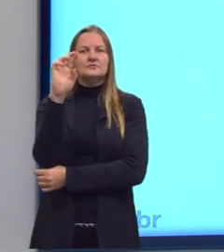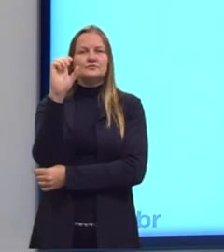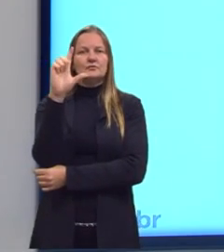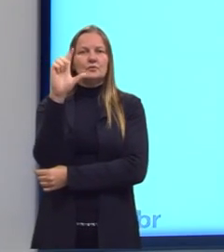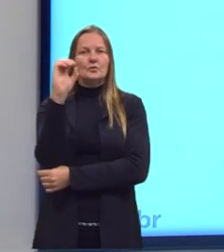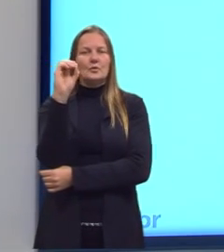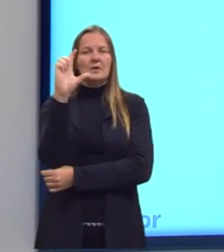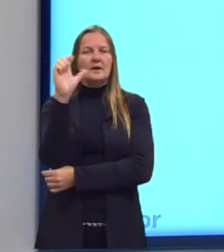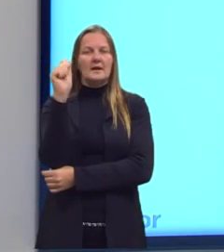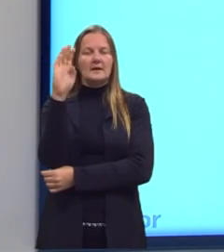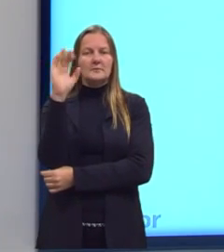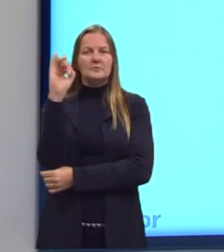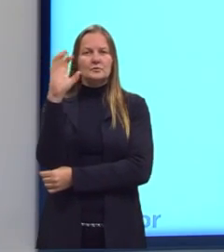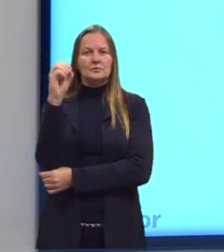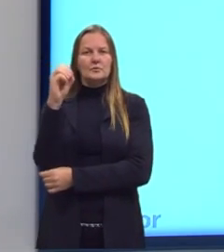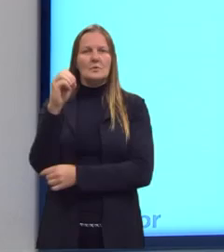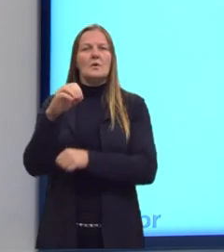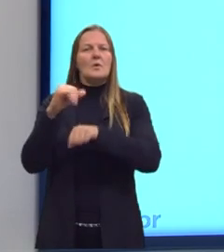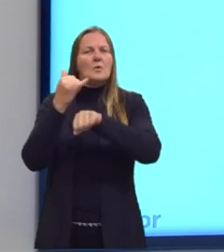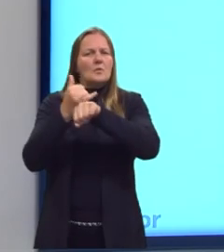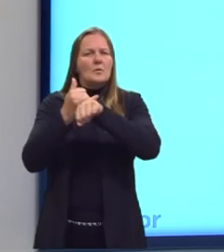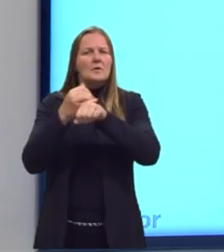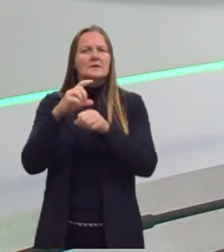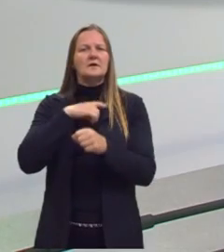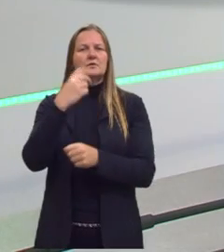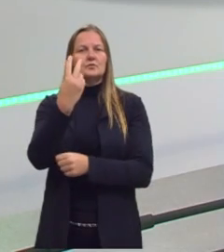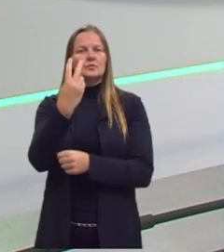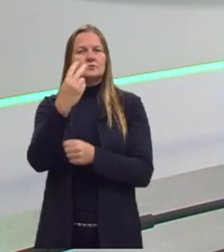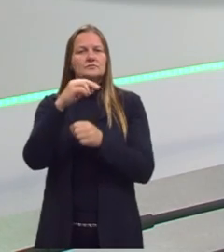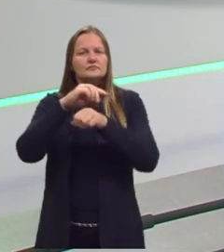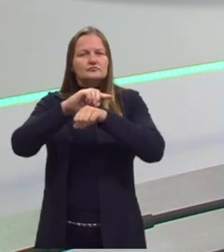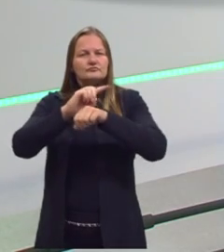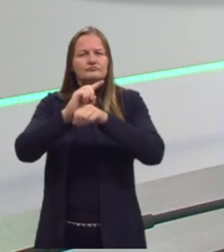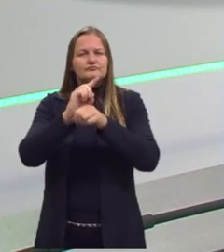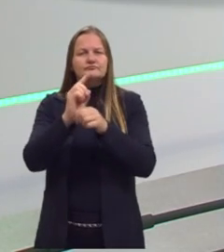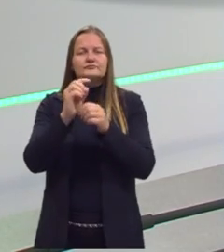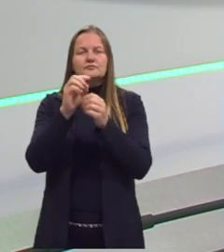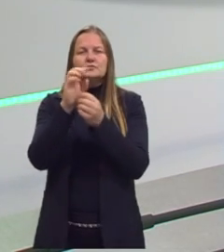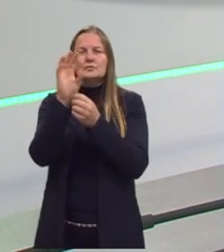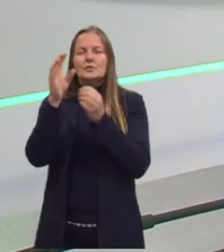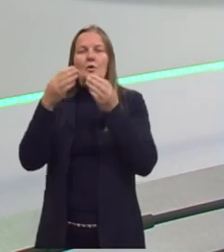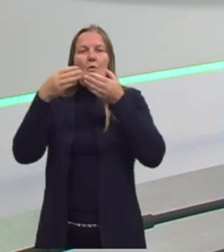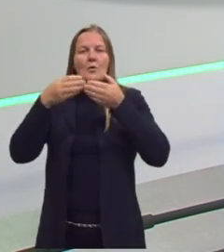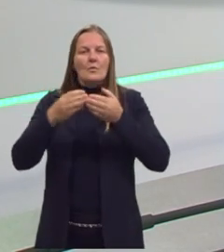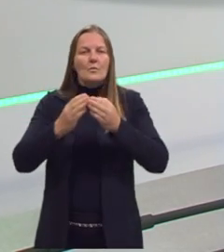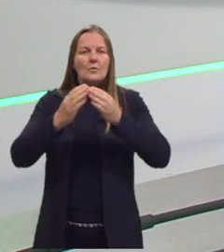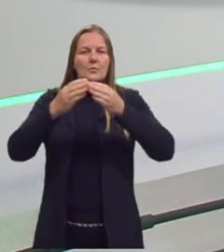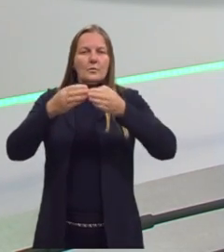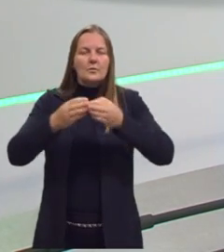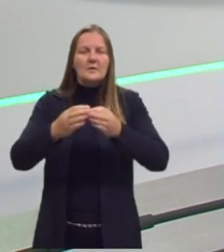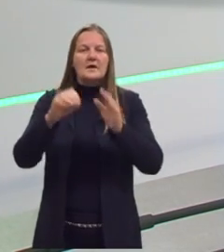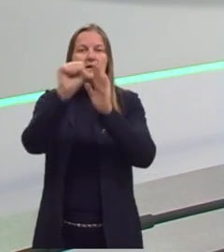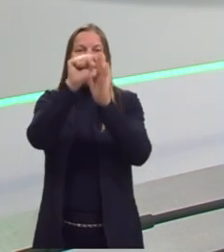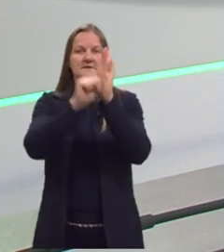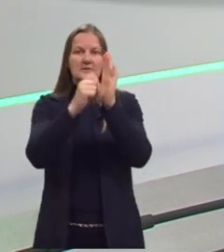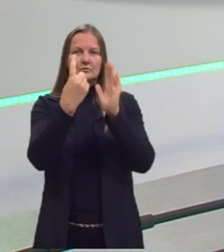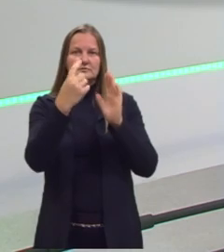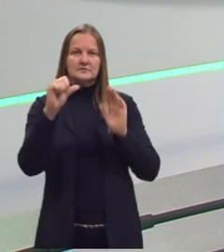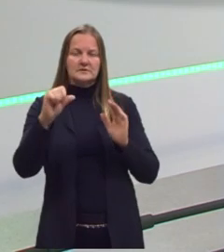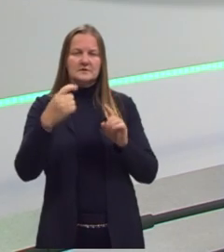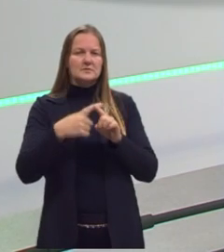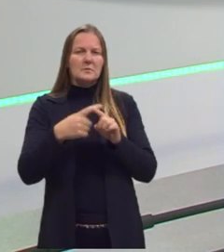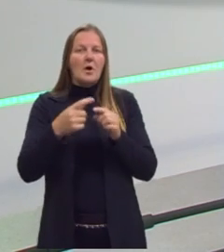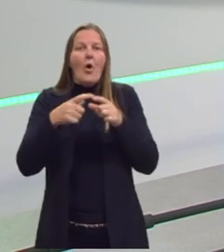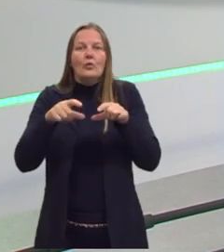provavelmente, ele tem dois anéis, e esse instrumento era usado pelos navegadores no século XVI para